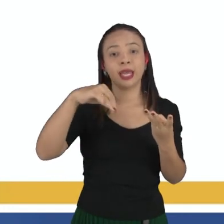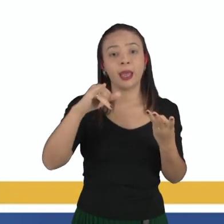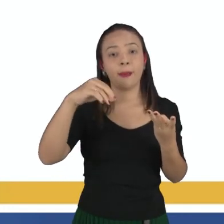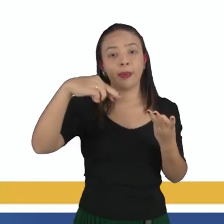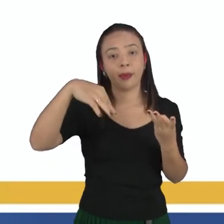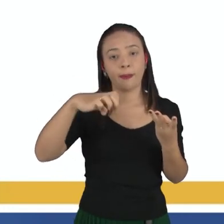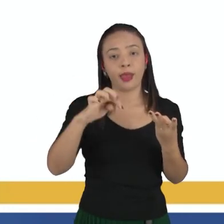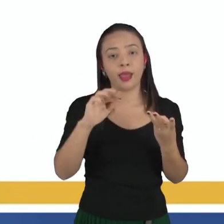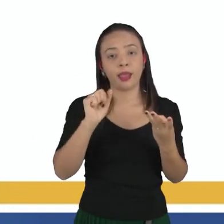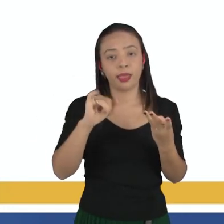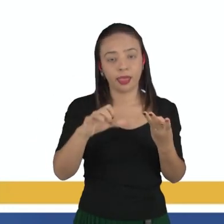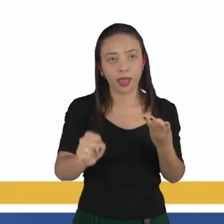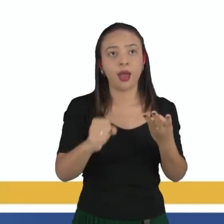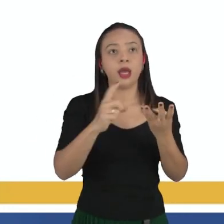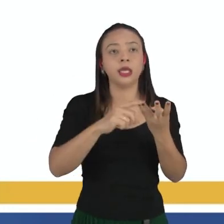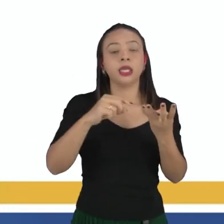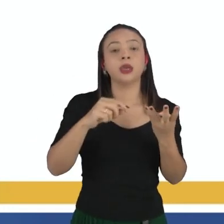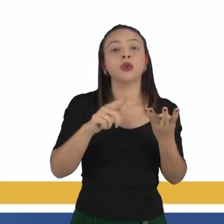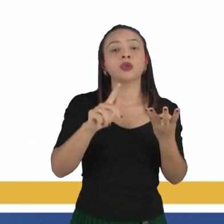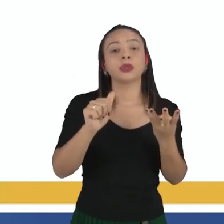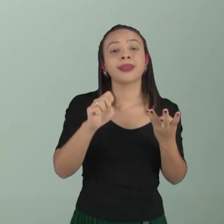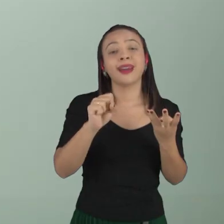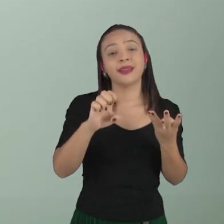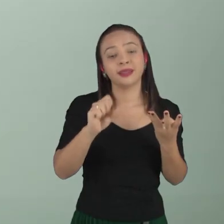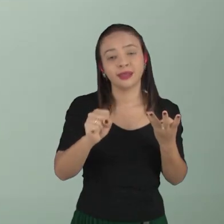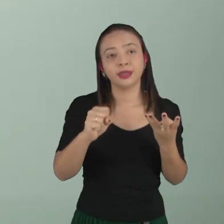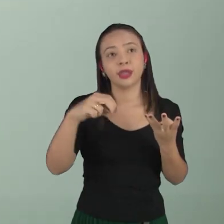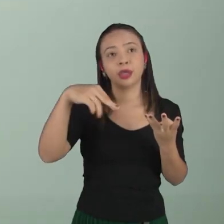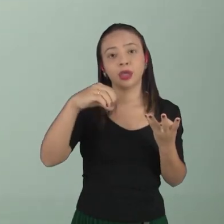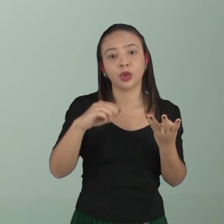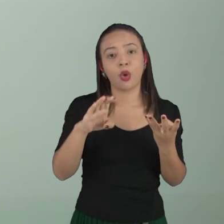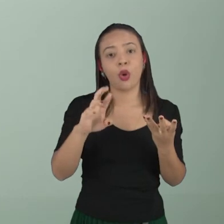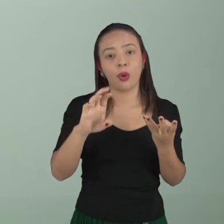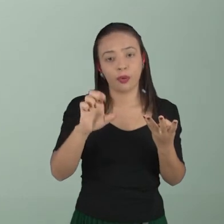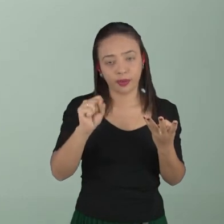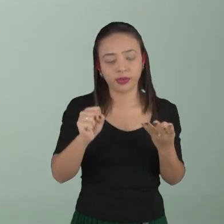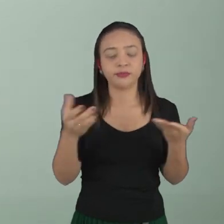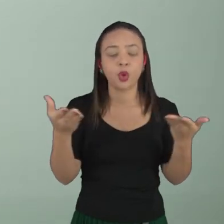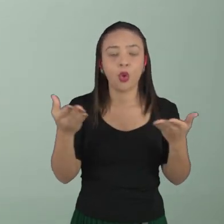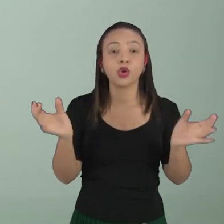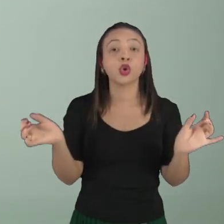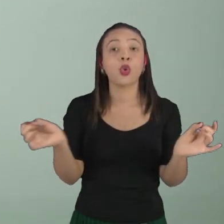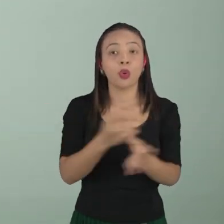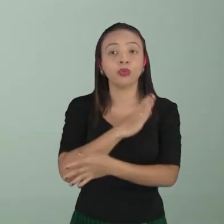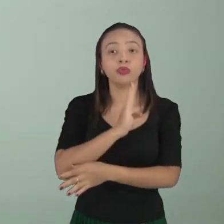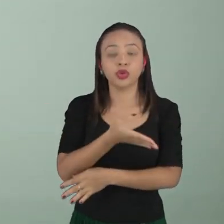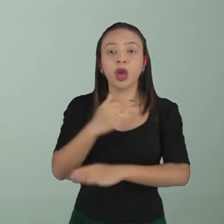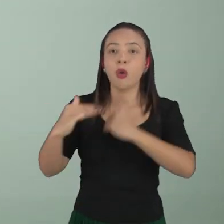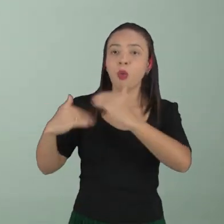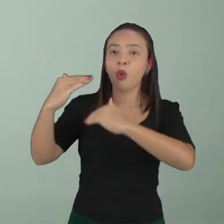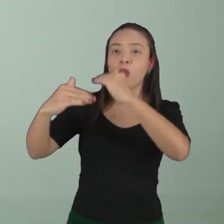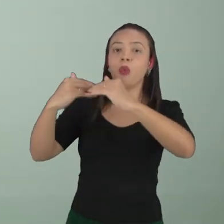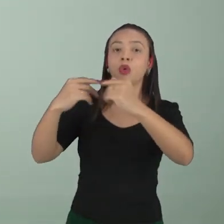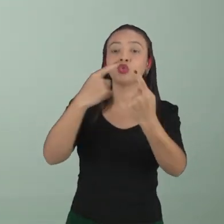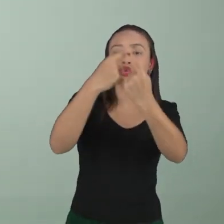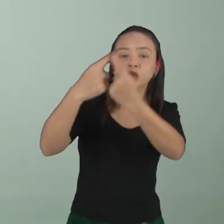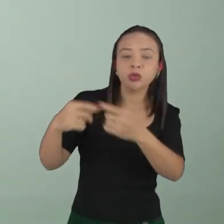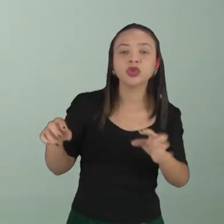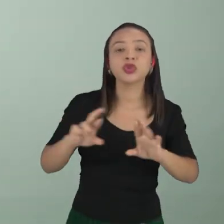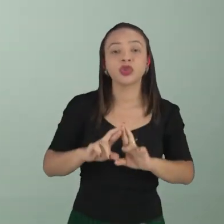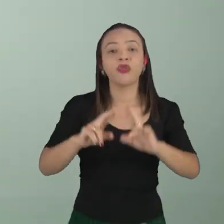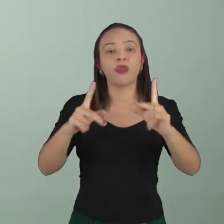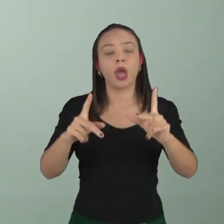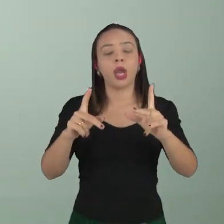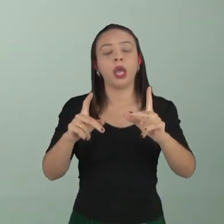gases nobres. Bom, pessoal, na aula de hoje a gente concluiu a evolução dos modelos atômicos, a gente